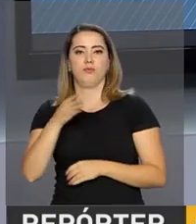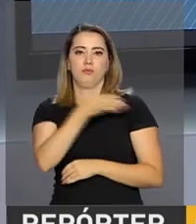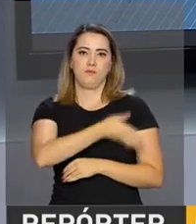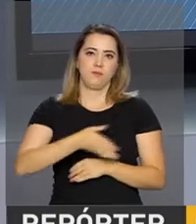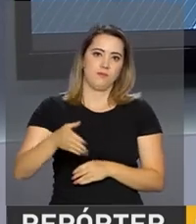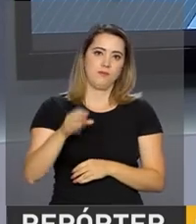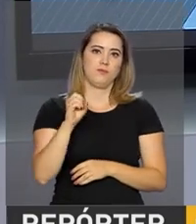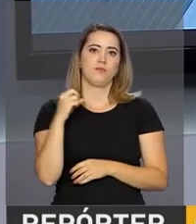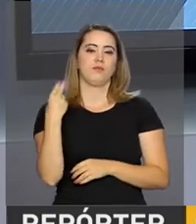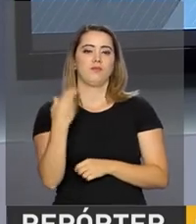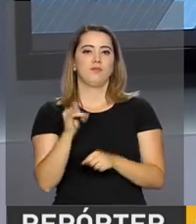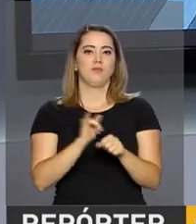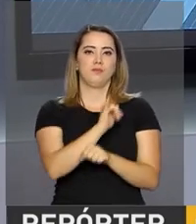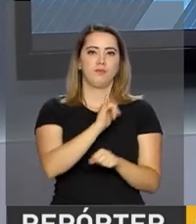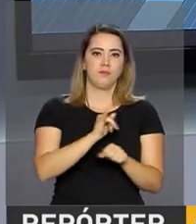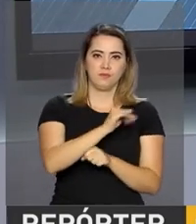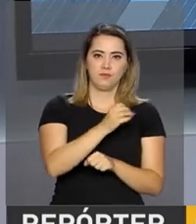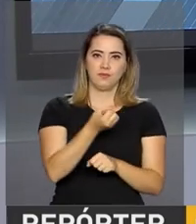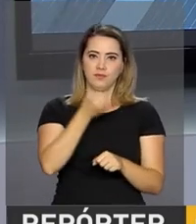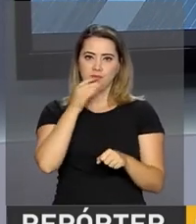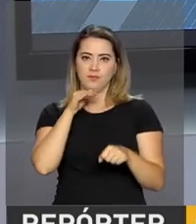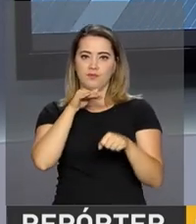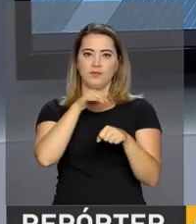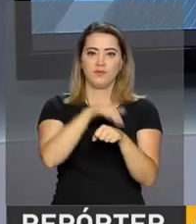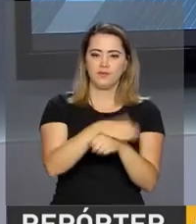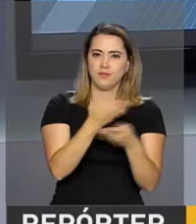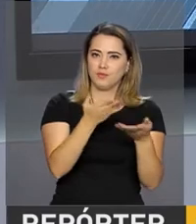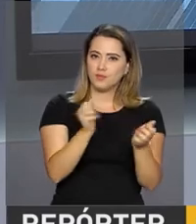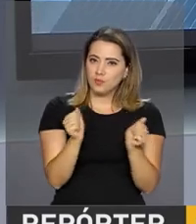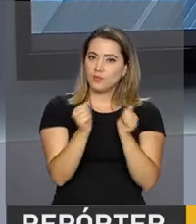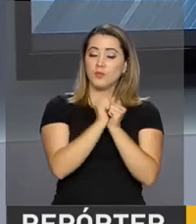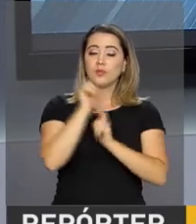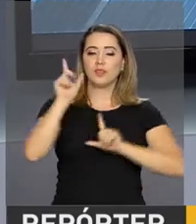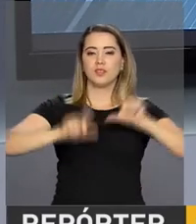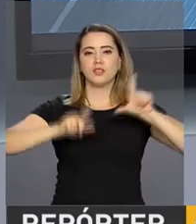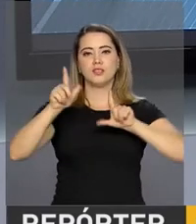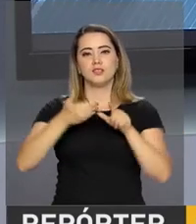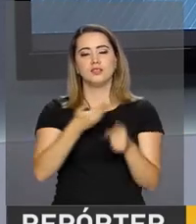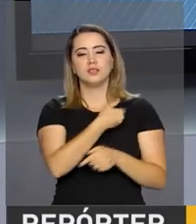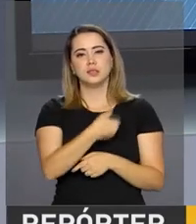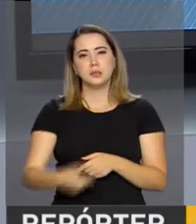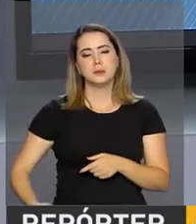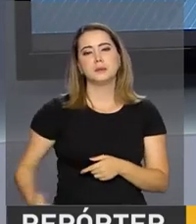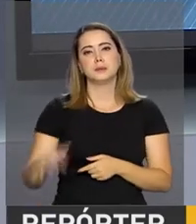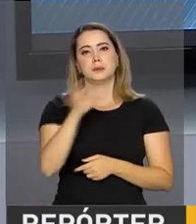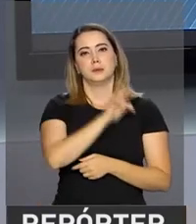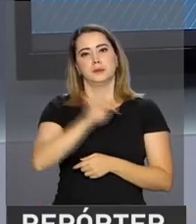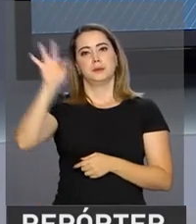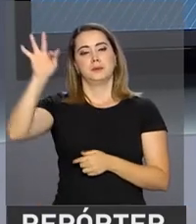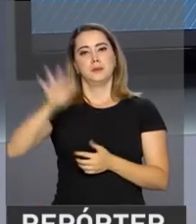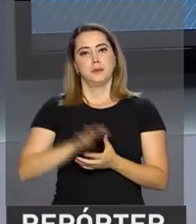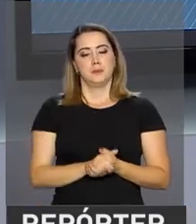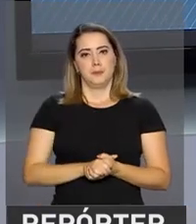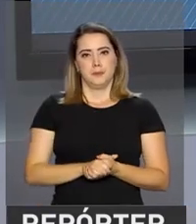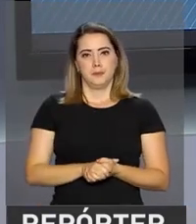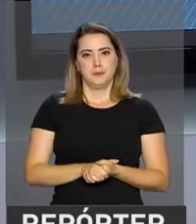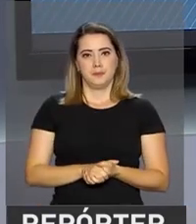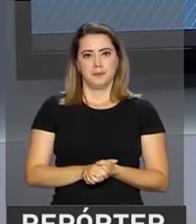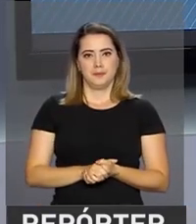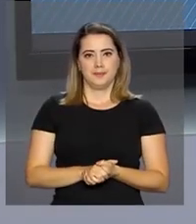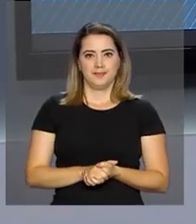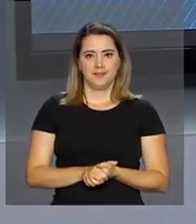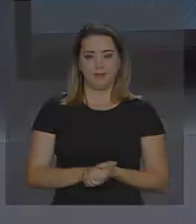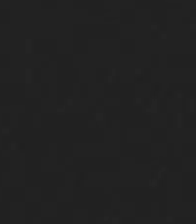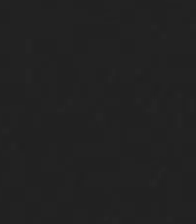NBR ou então em nosso canal no YouTube. Uma ótima noite para você e continue com a gente aqui na NBR, a TV do Governo Federal.